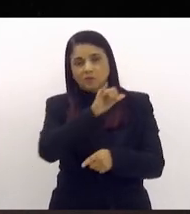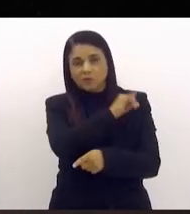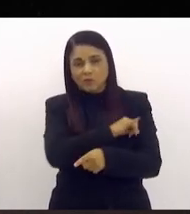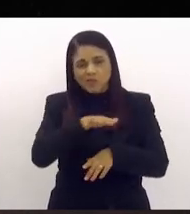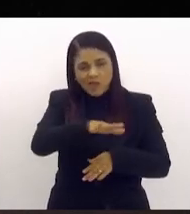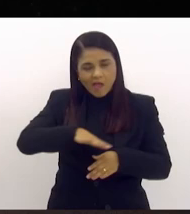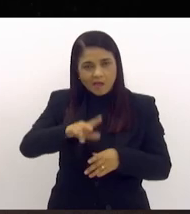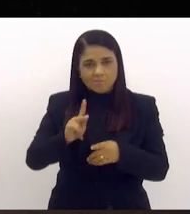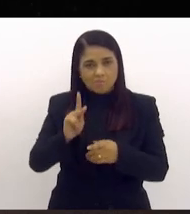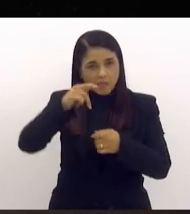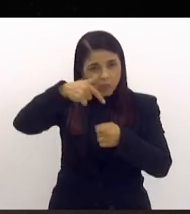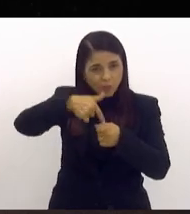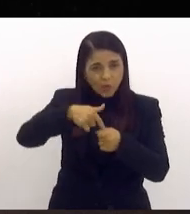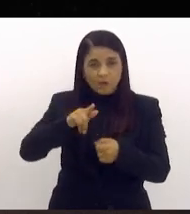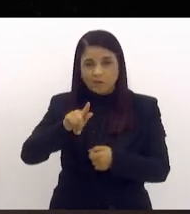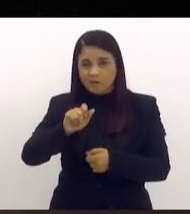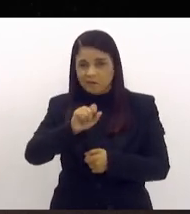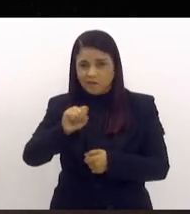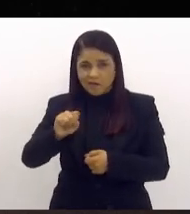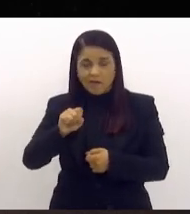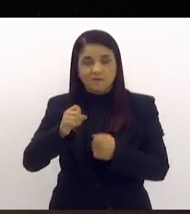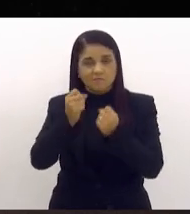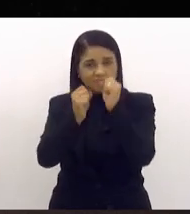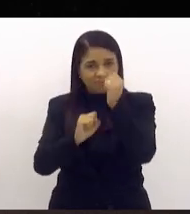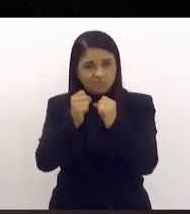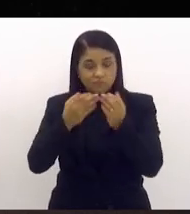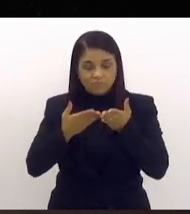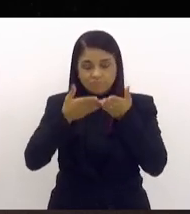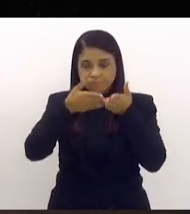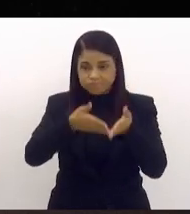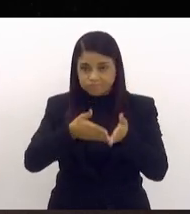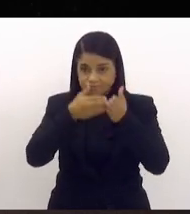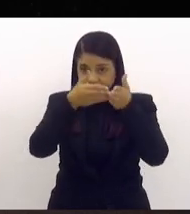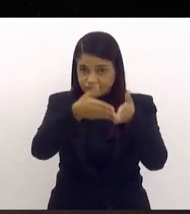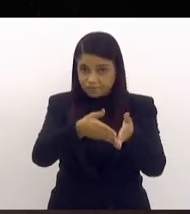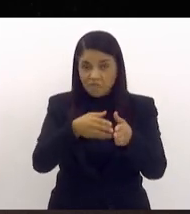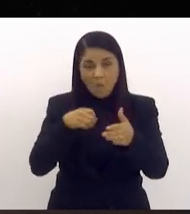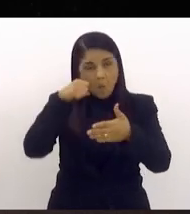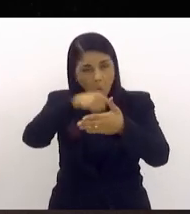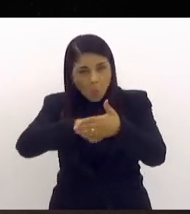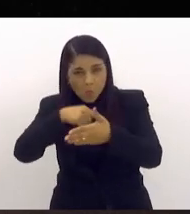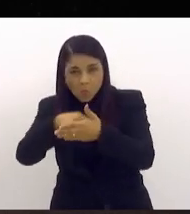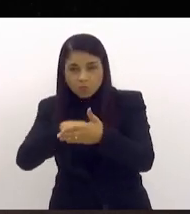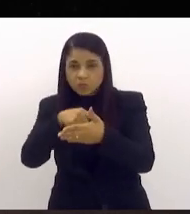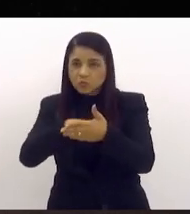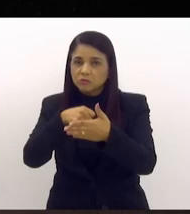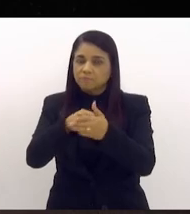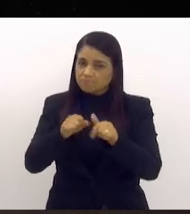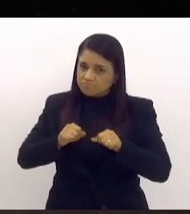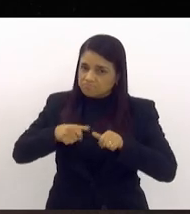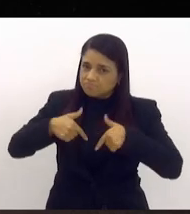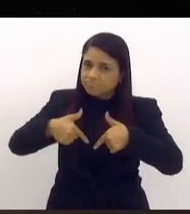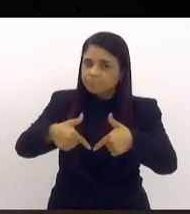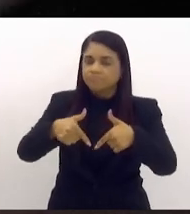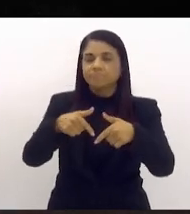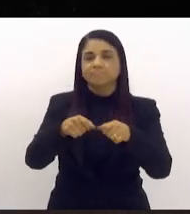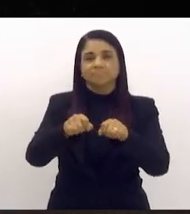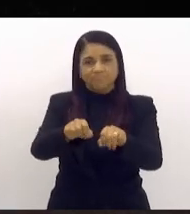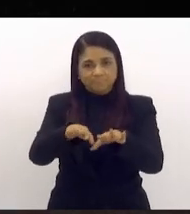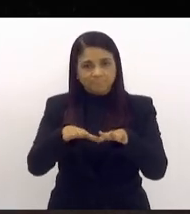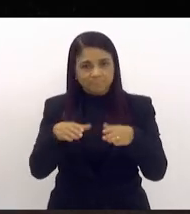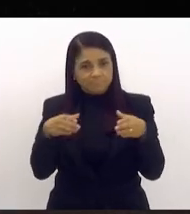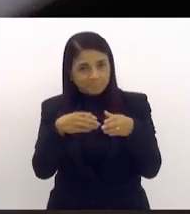área de petróleo gás e indústria naval então vamos à luta vamos lançar a nossa frente parlamentar na